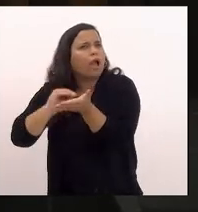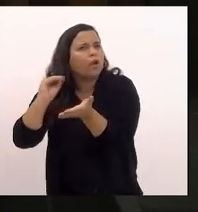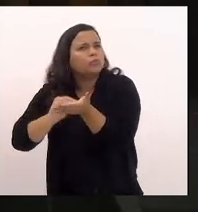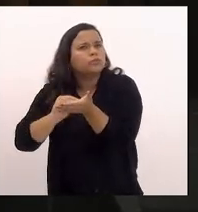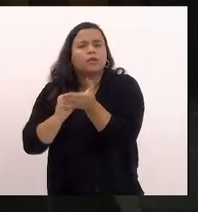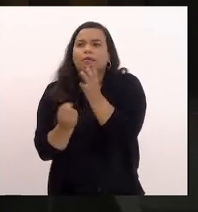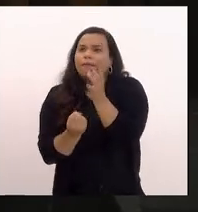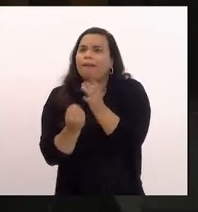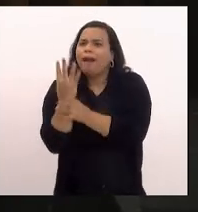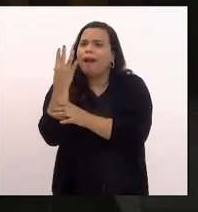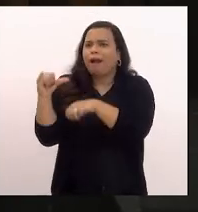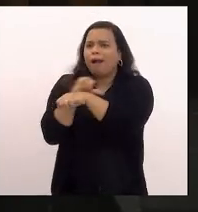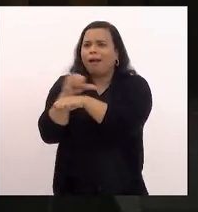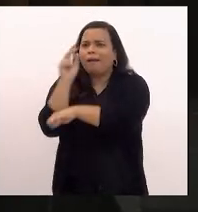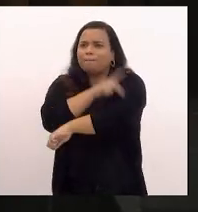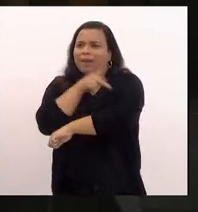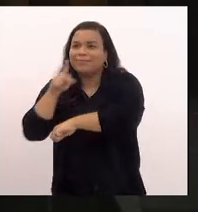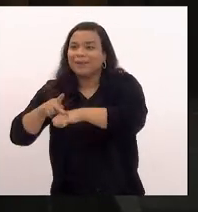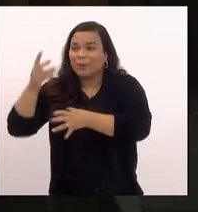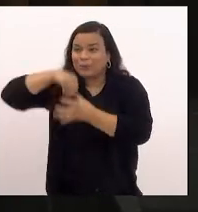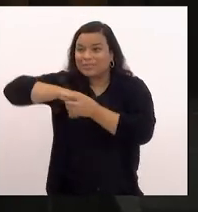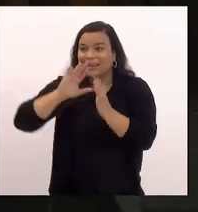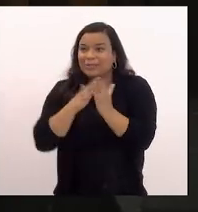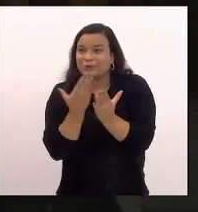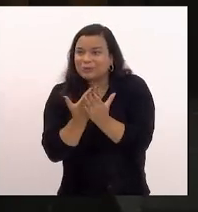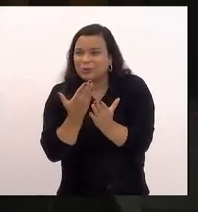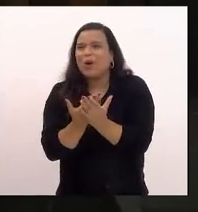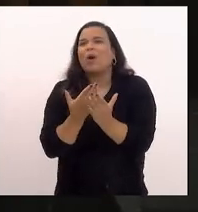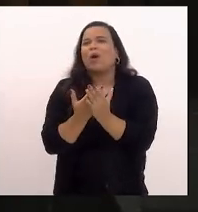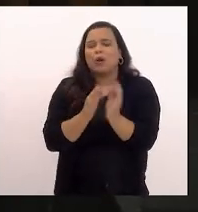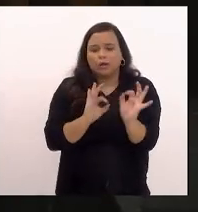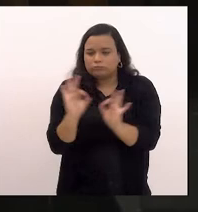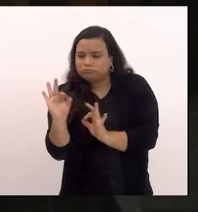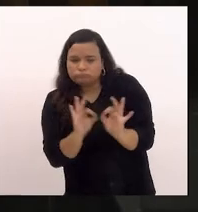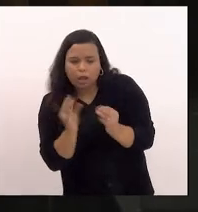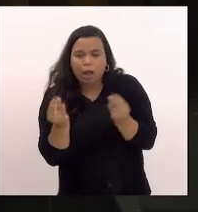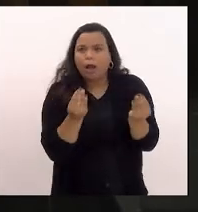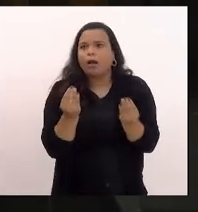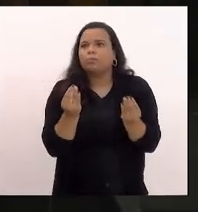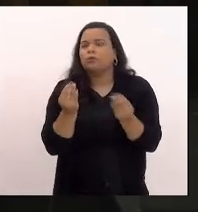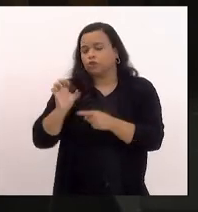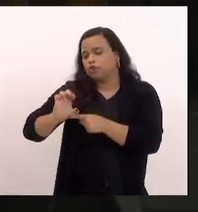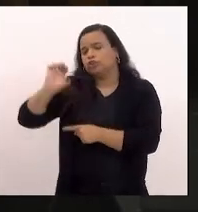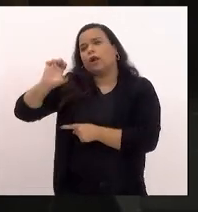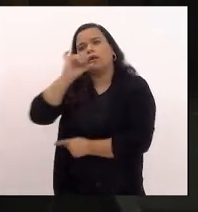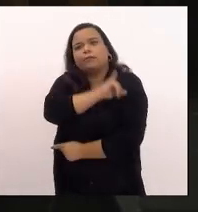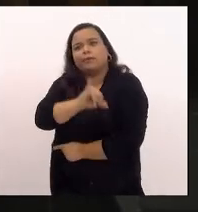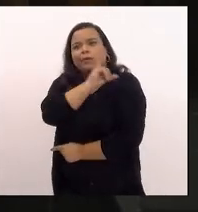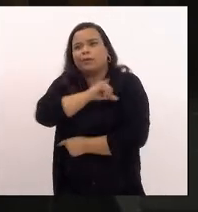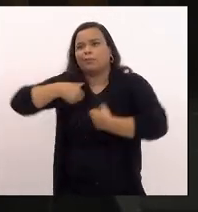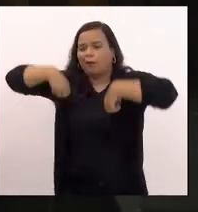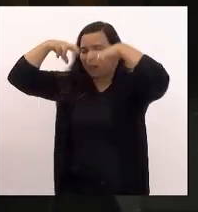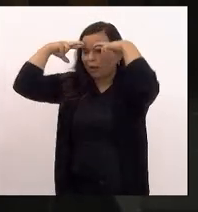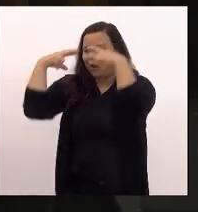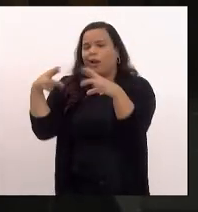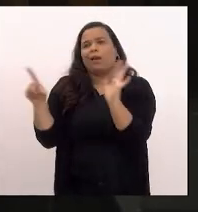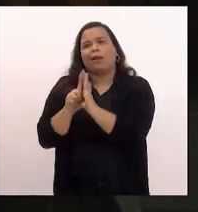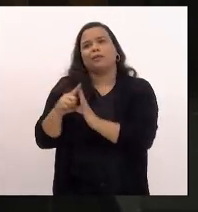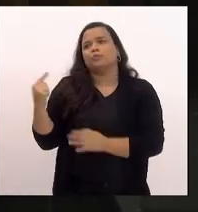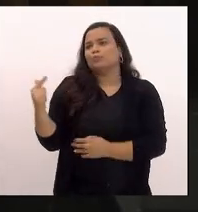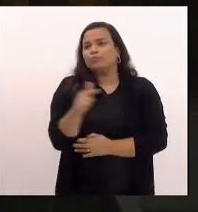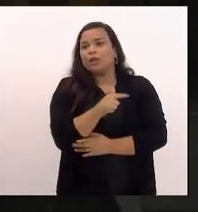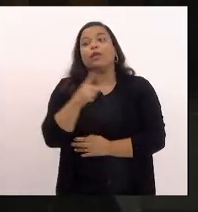para trabalhar em sala de aula o estado do Rio de Janeiro não respeita essa lei mesmo havendo uma sentença judicial